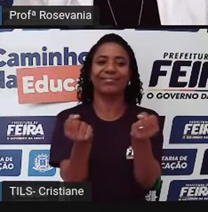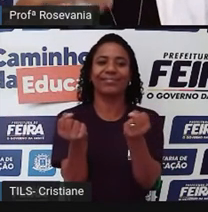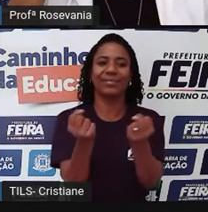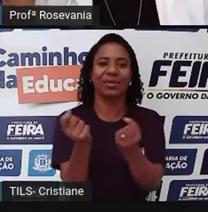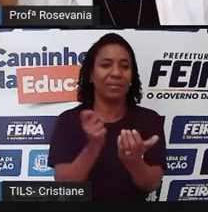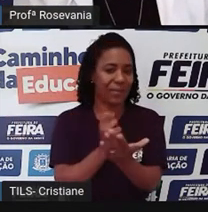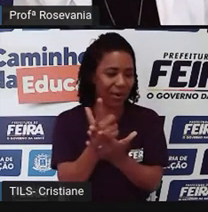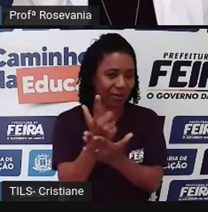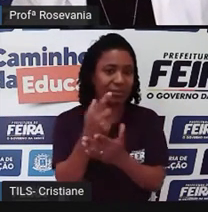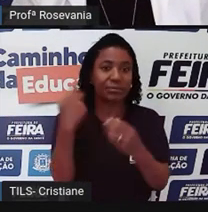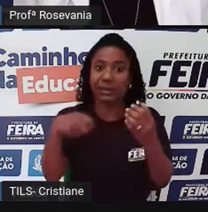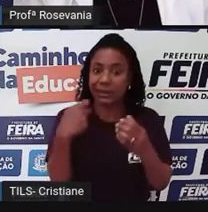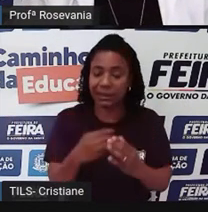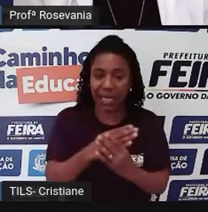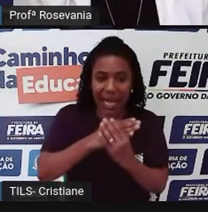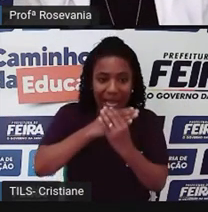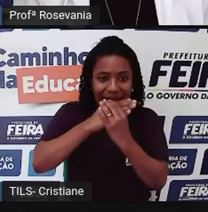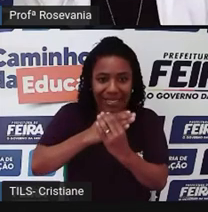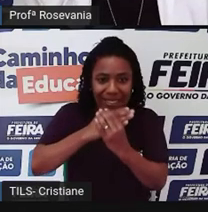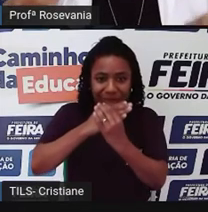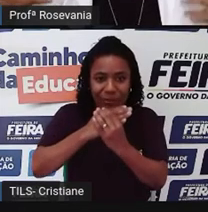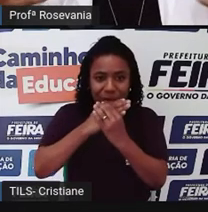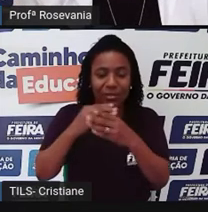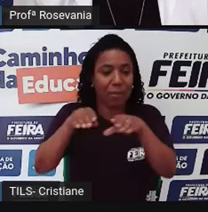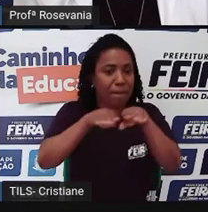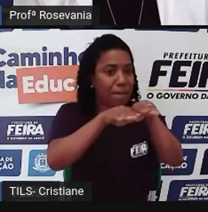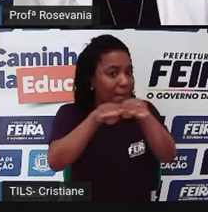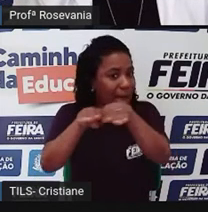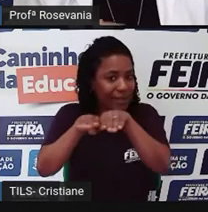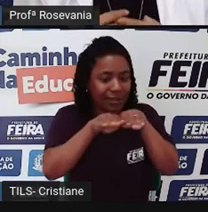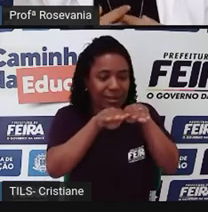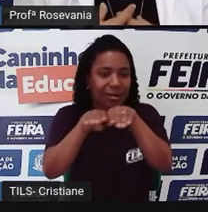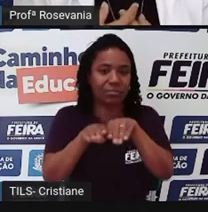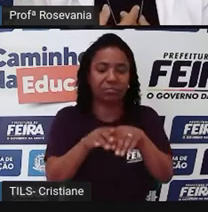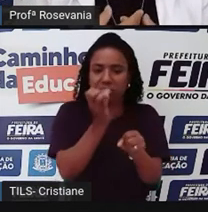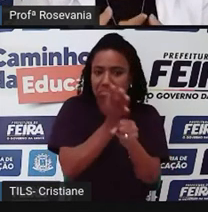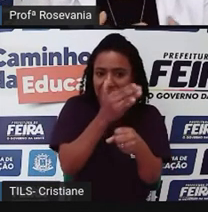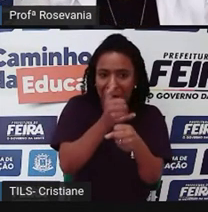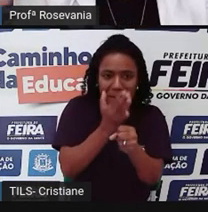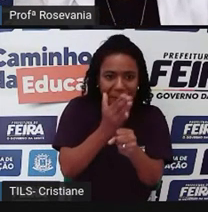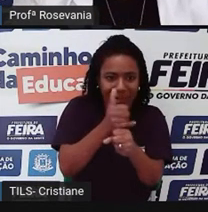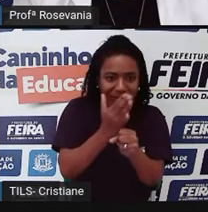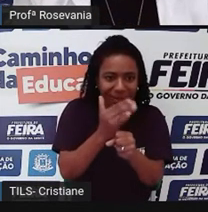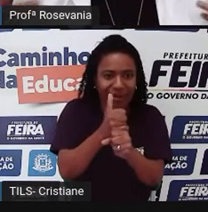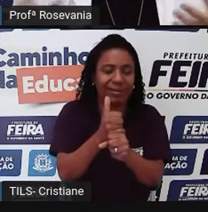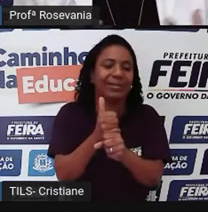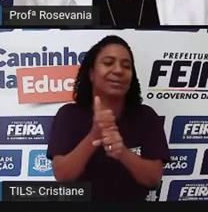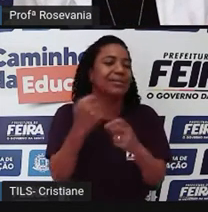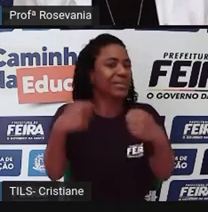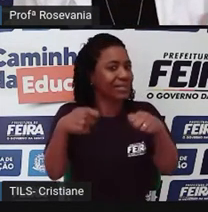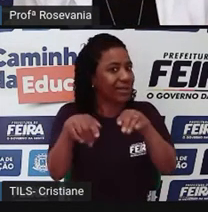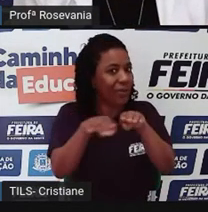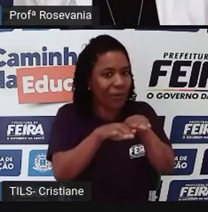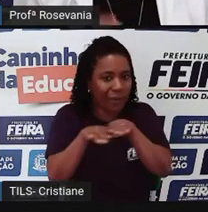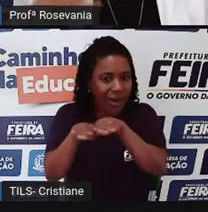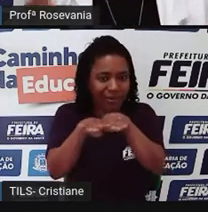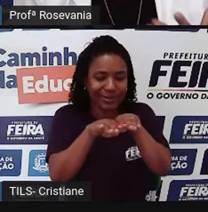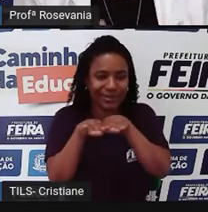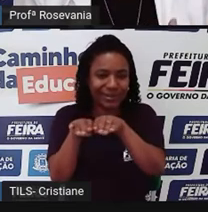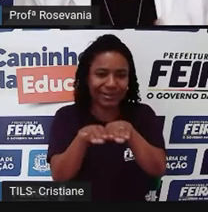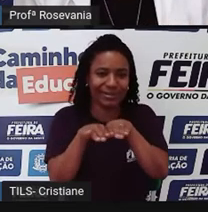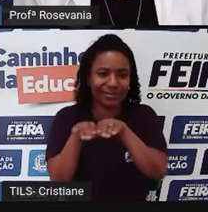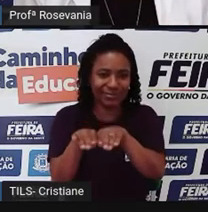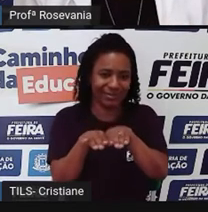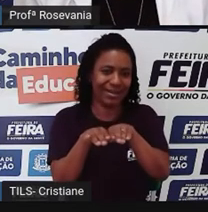sanduíches seguem igualzinho o padrão, tem lá as fritas, então eu só tenho um trabalho ali de abrir e